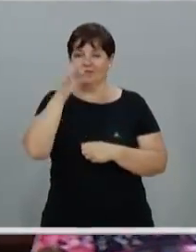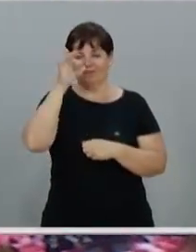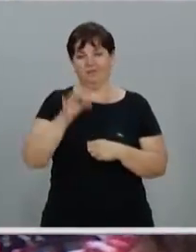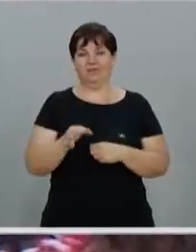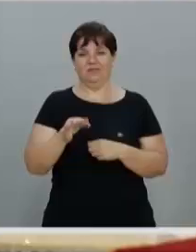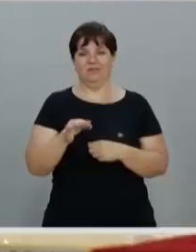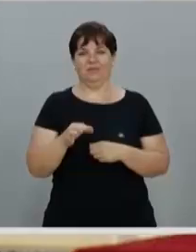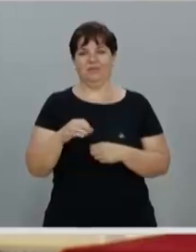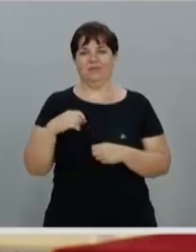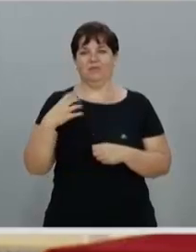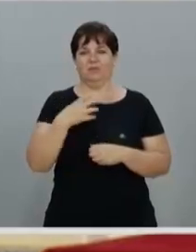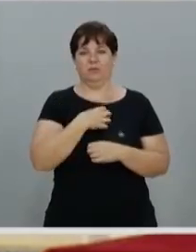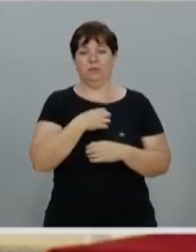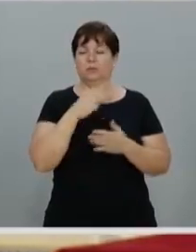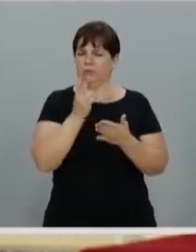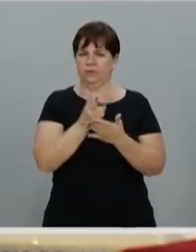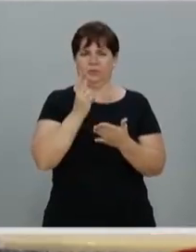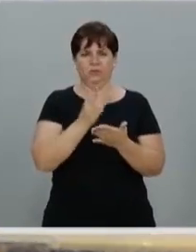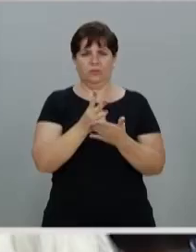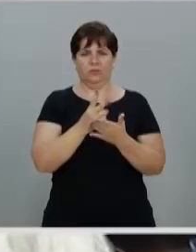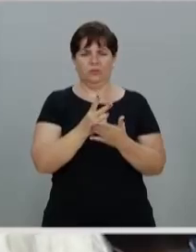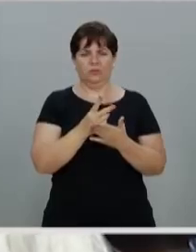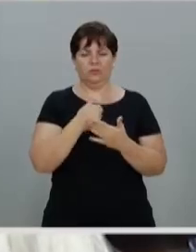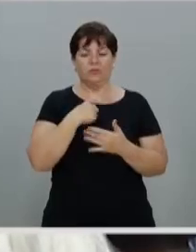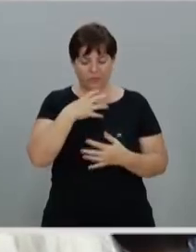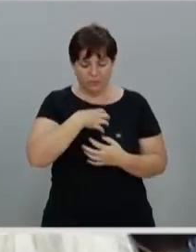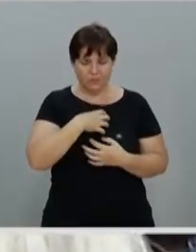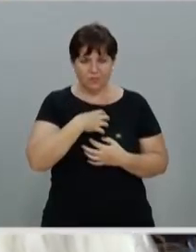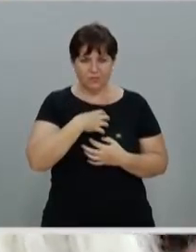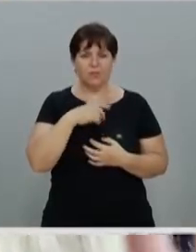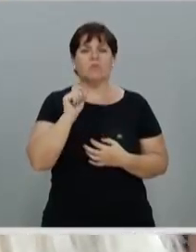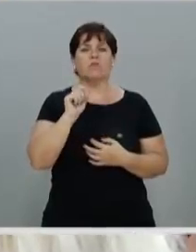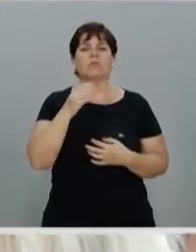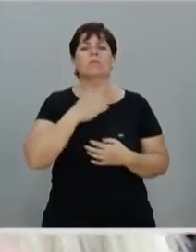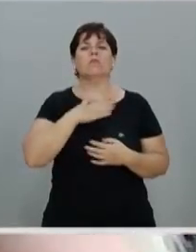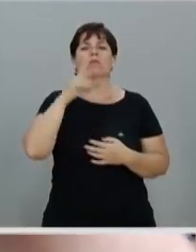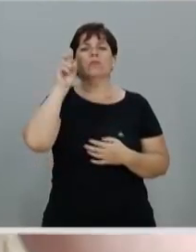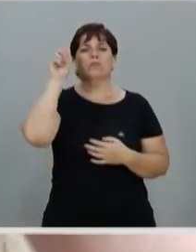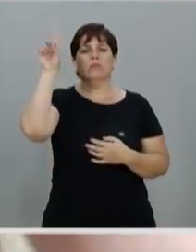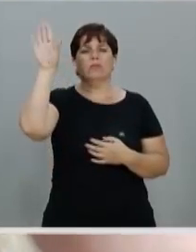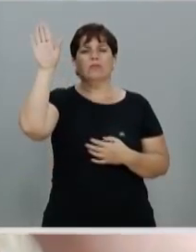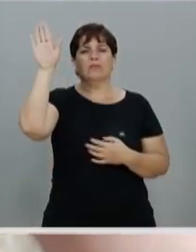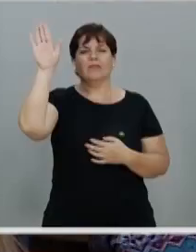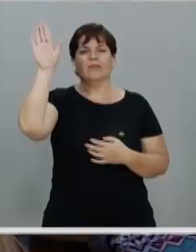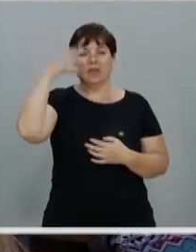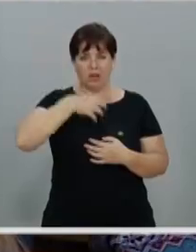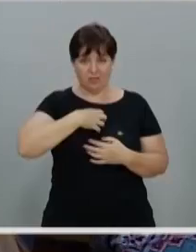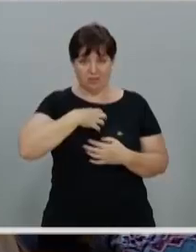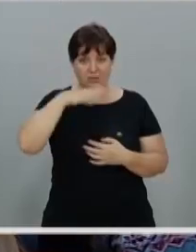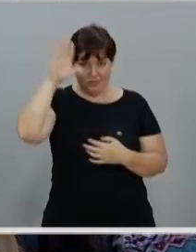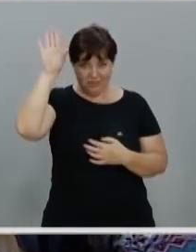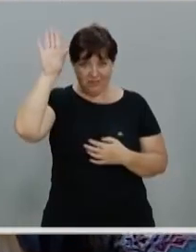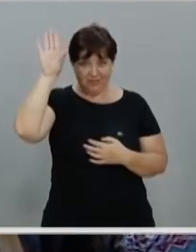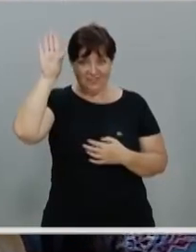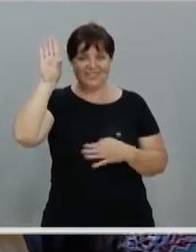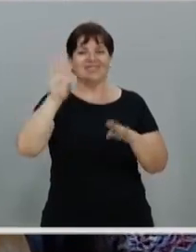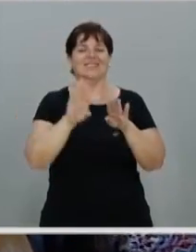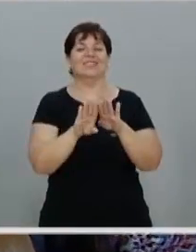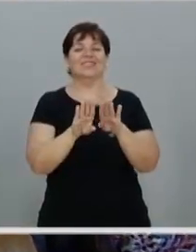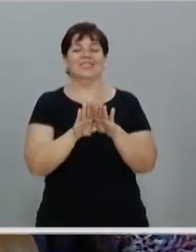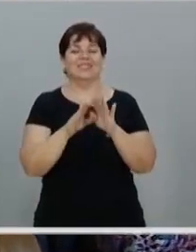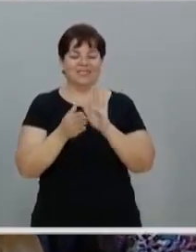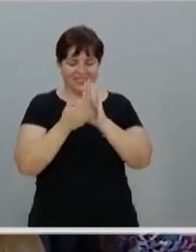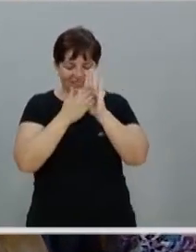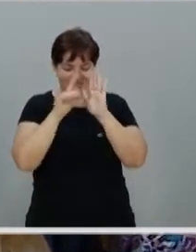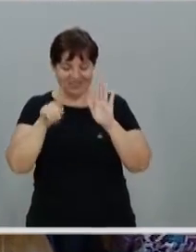sentimos isso sempre. Eu sinto isso, quem mais sente? Olha, tem bastante gente, né? Graças a Deus. Louvado